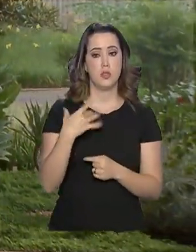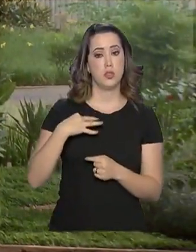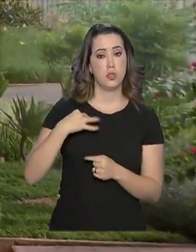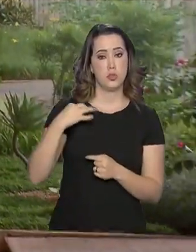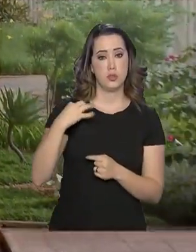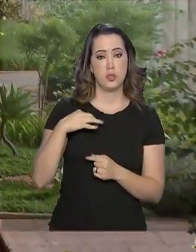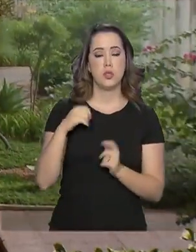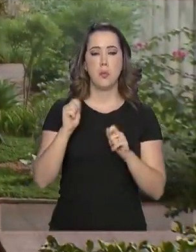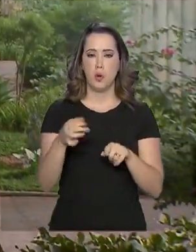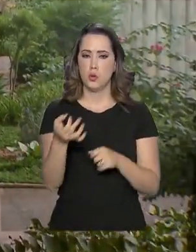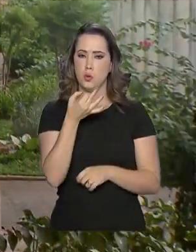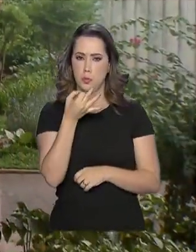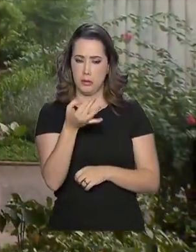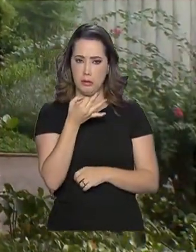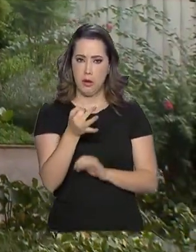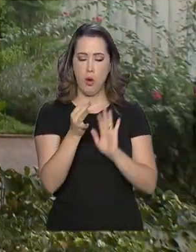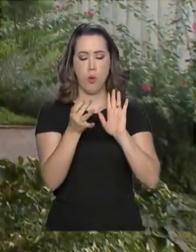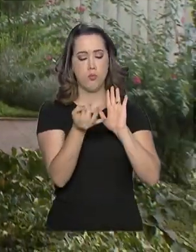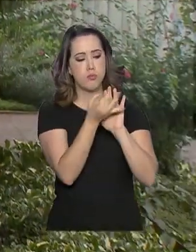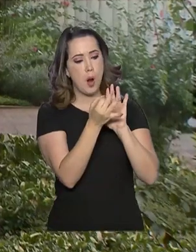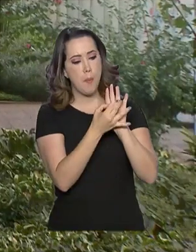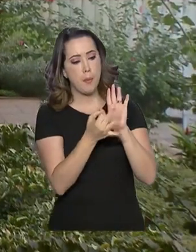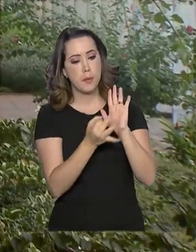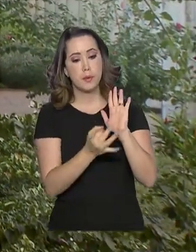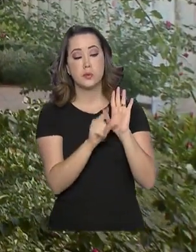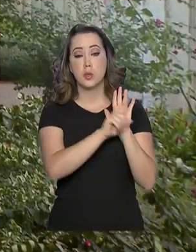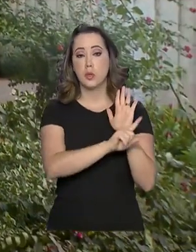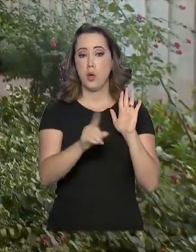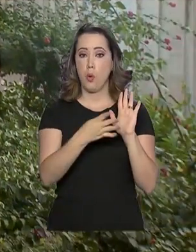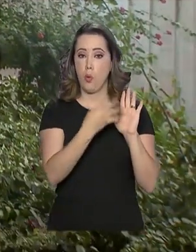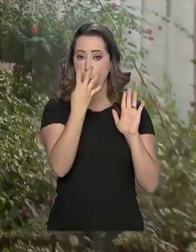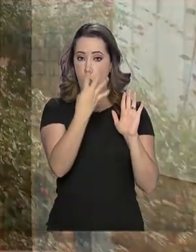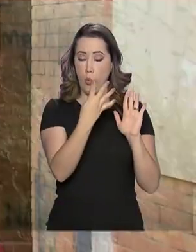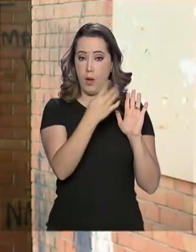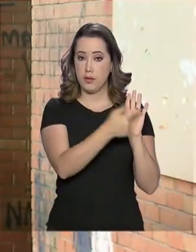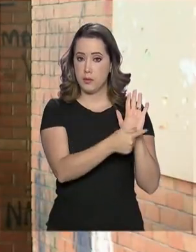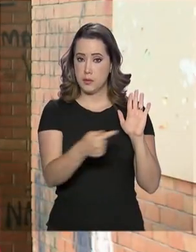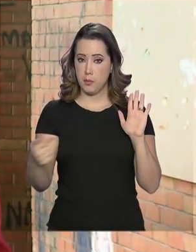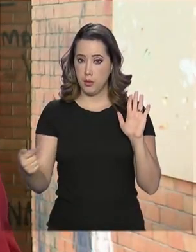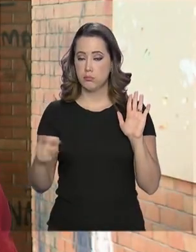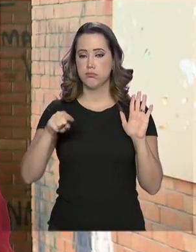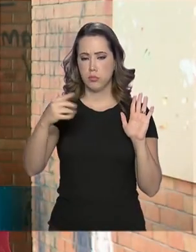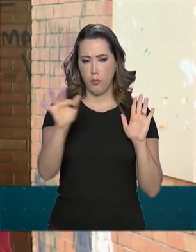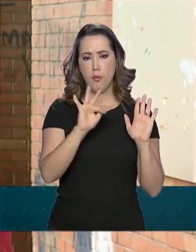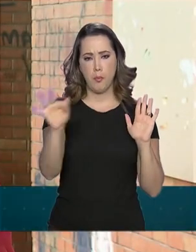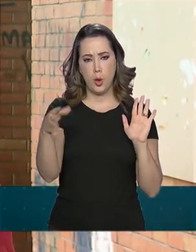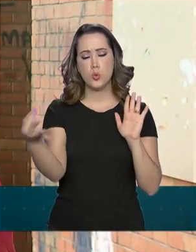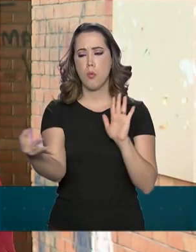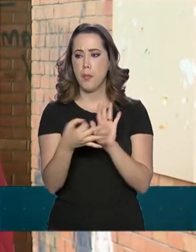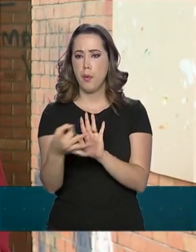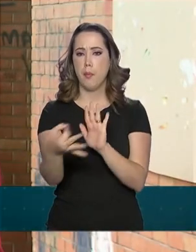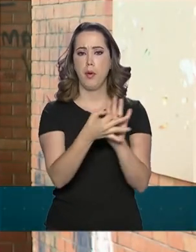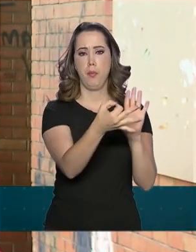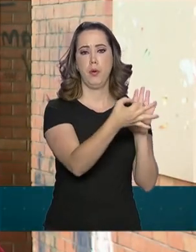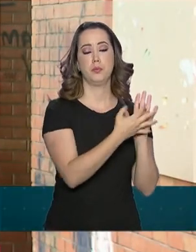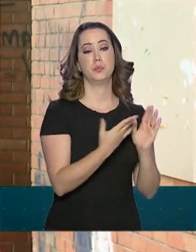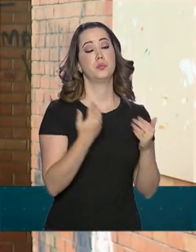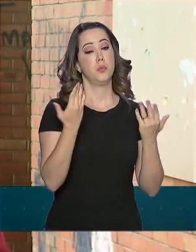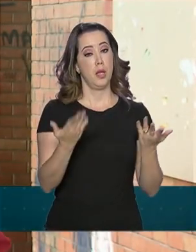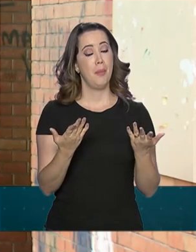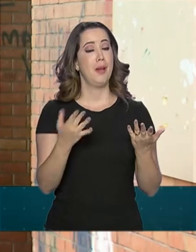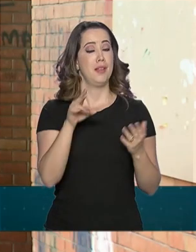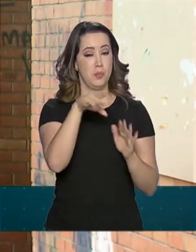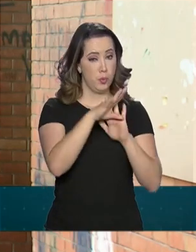consulta pública sobre o assunto pelas próximas quatro semanas. Para que o Futurice entre em prática, é preciso